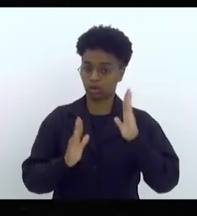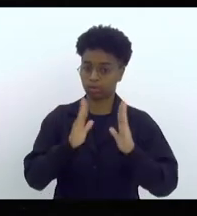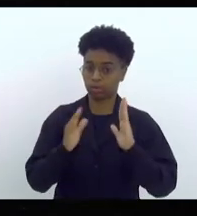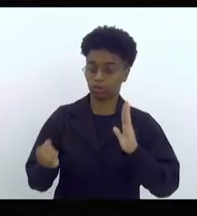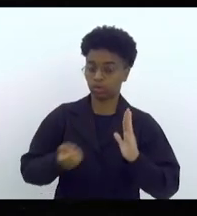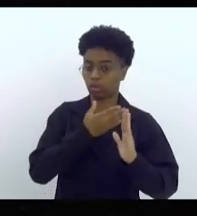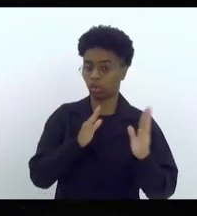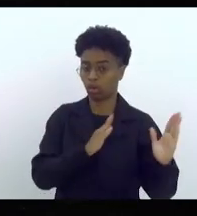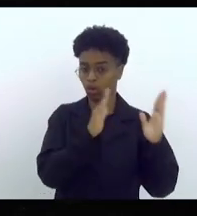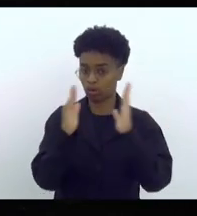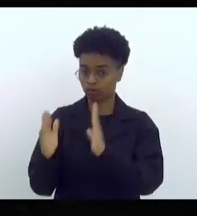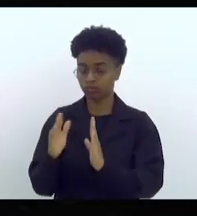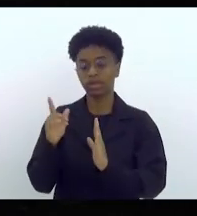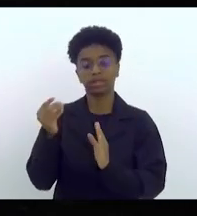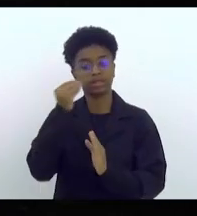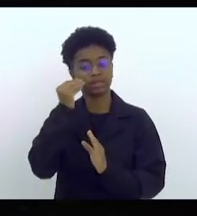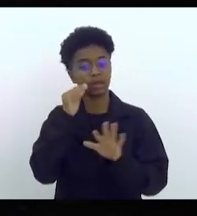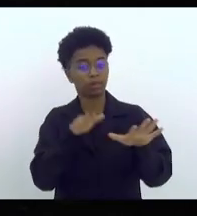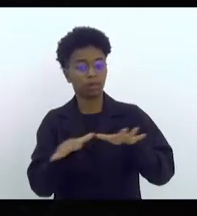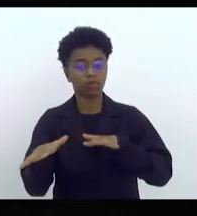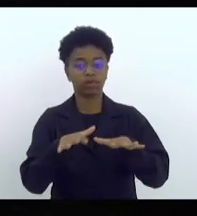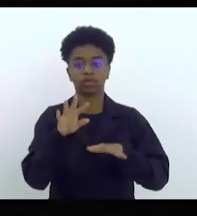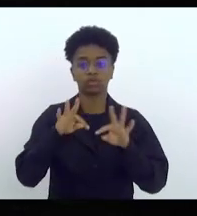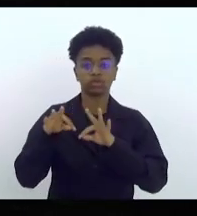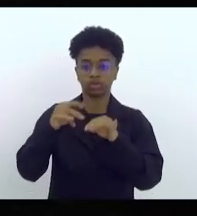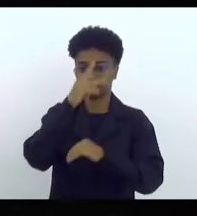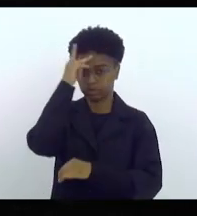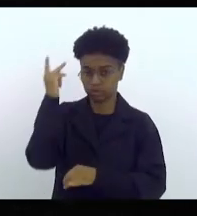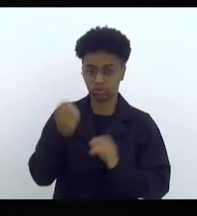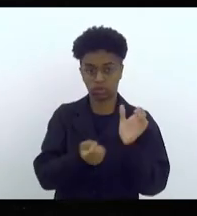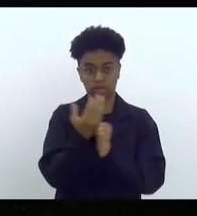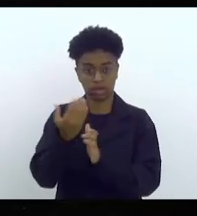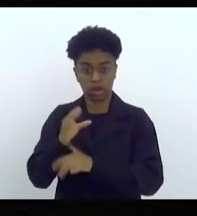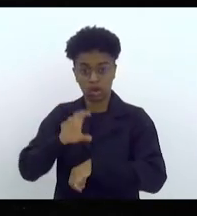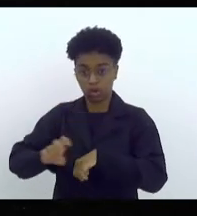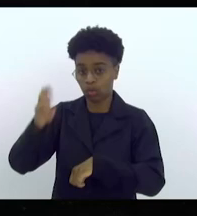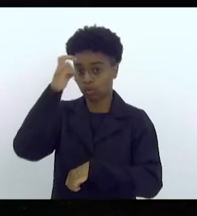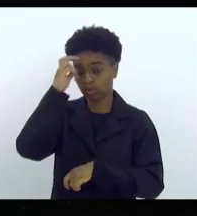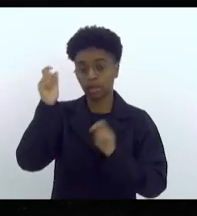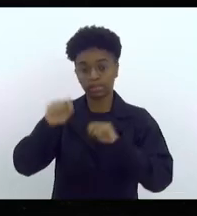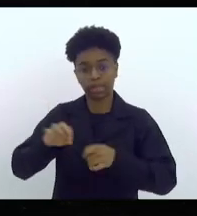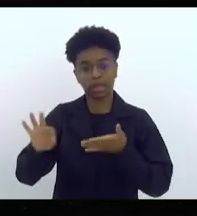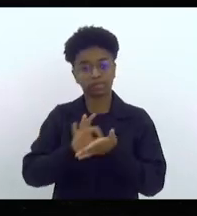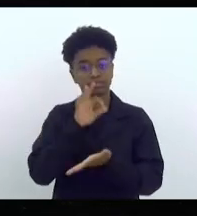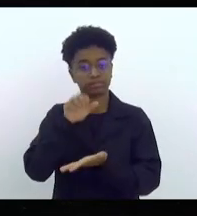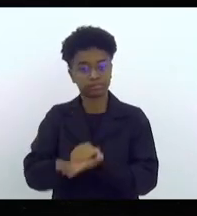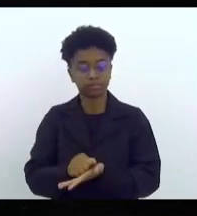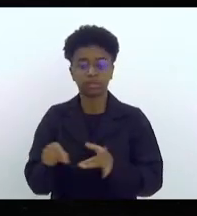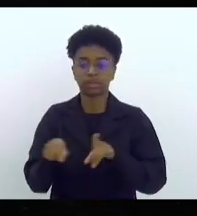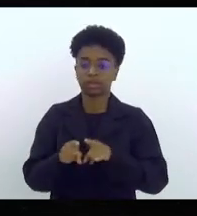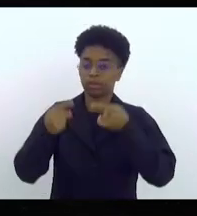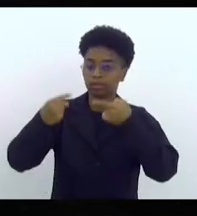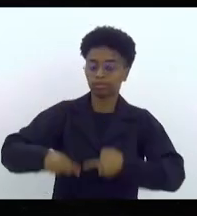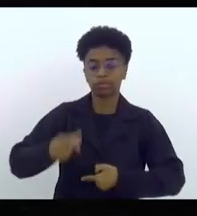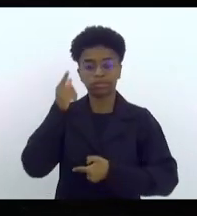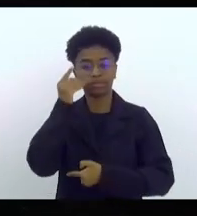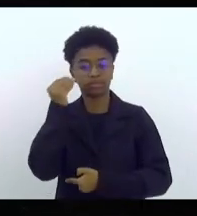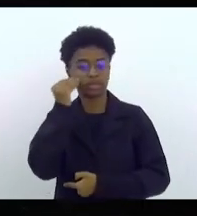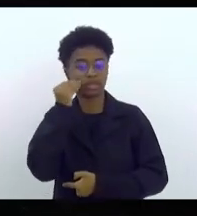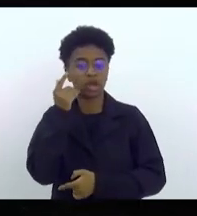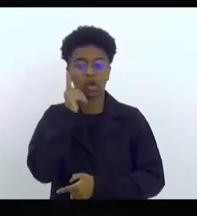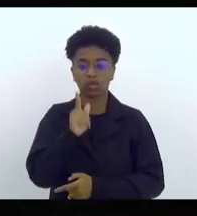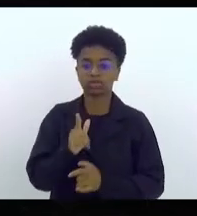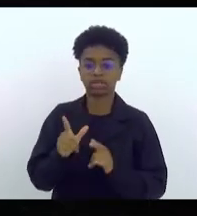etapa é para mobilizar todos os fazedores de cultura para que todos possam se inscrever, disputar essa lei que é uma lei